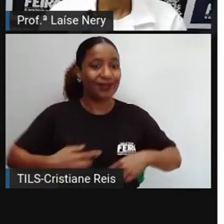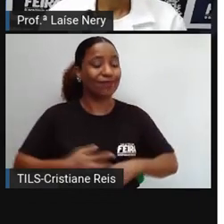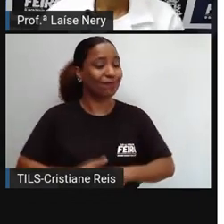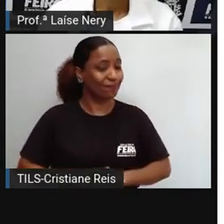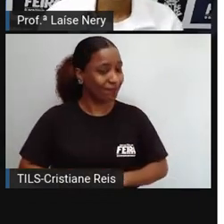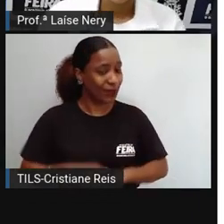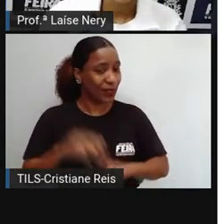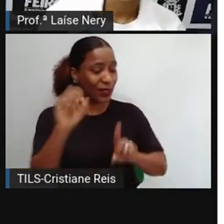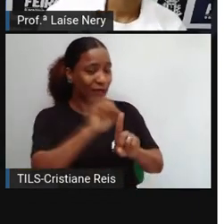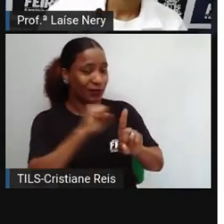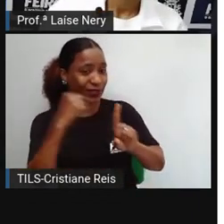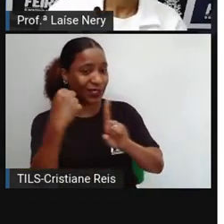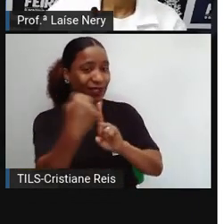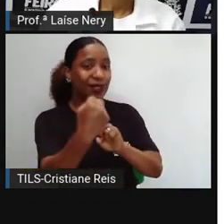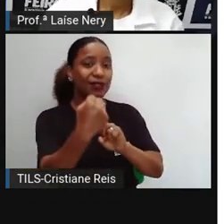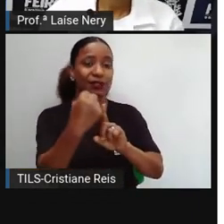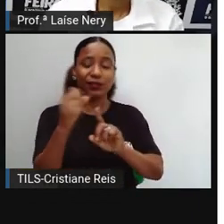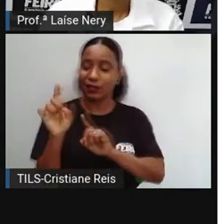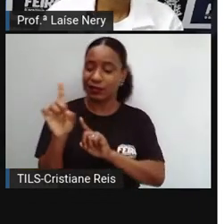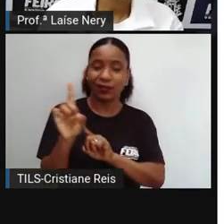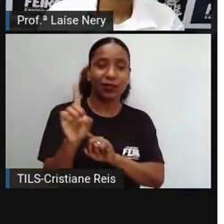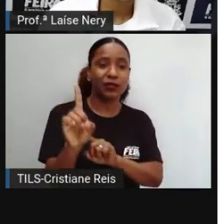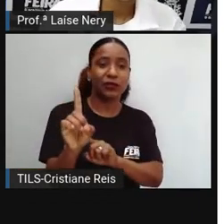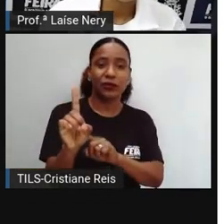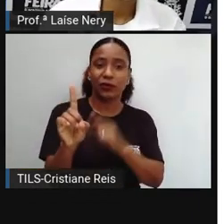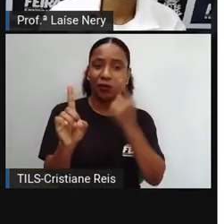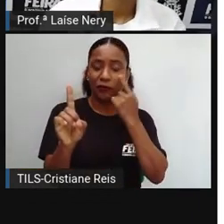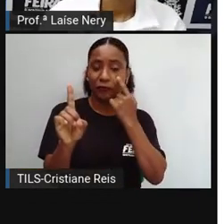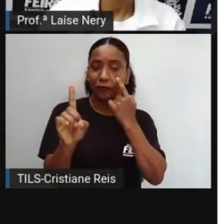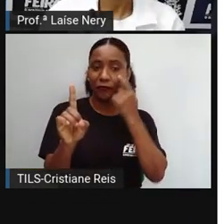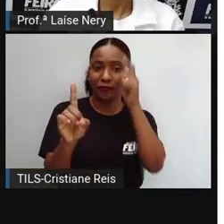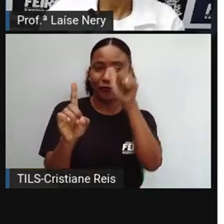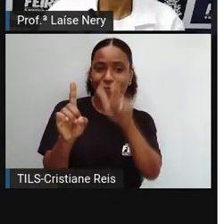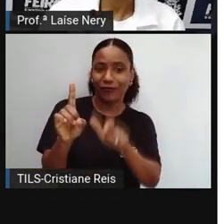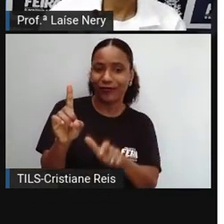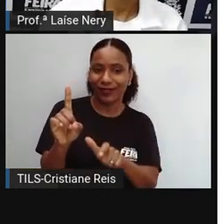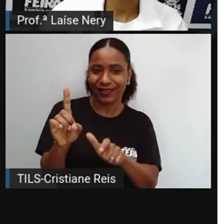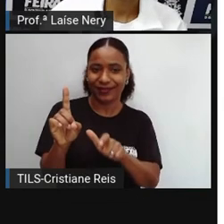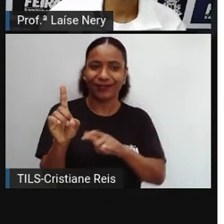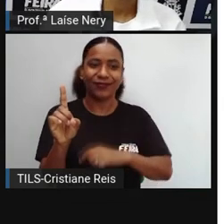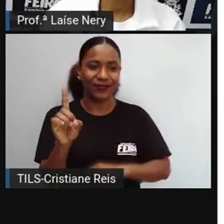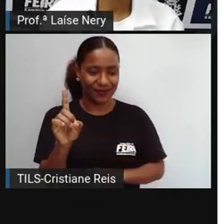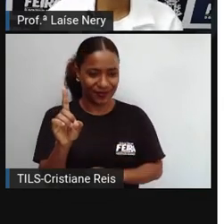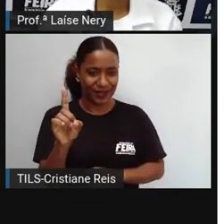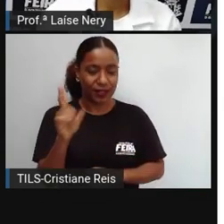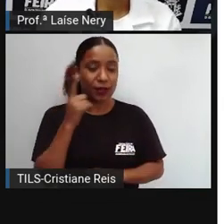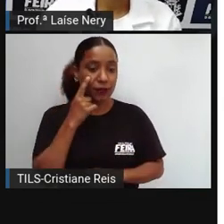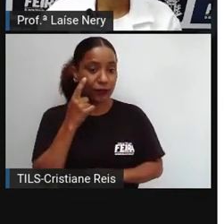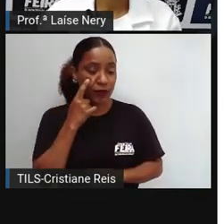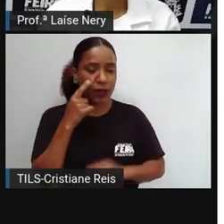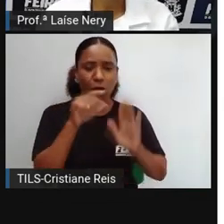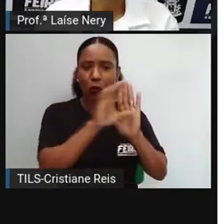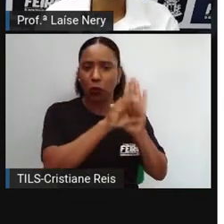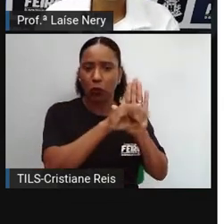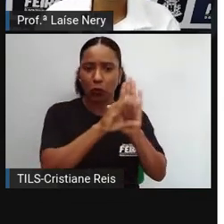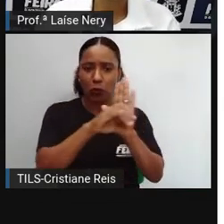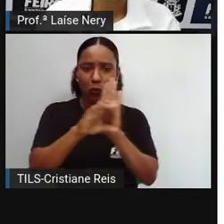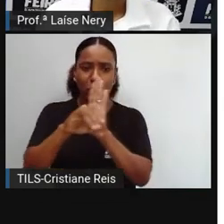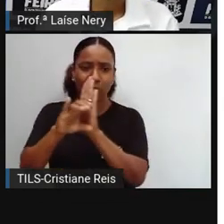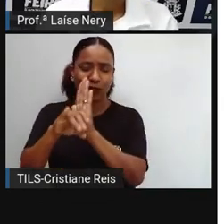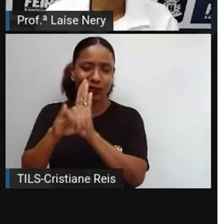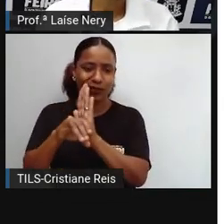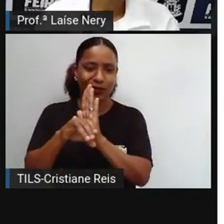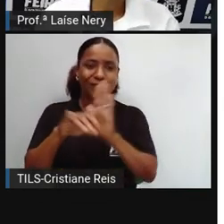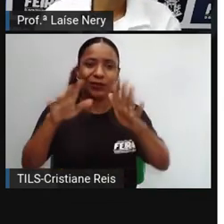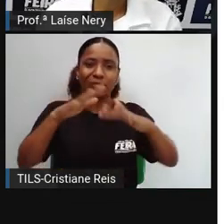de respeitar, de representar o corpo humano através dos padrões e dos conceitos construídos